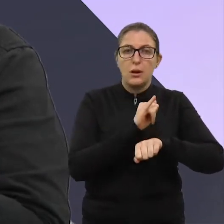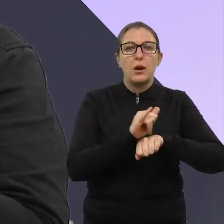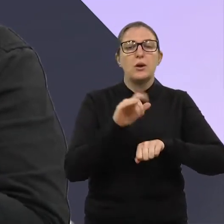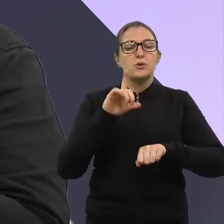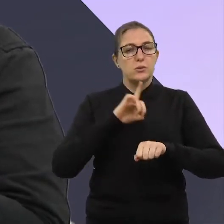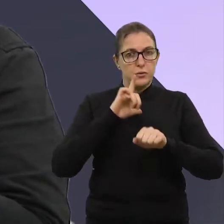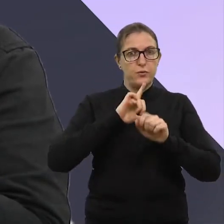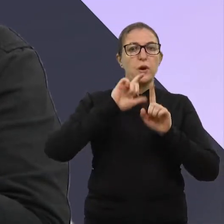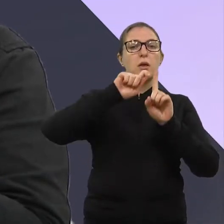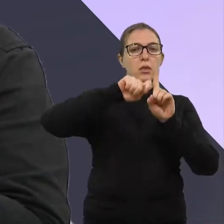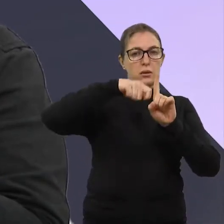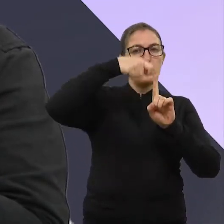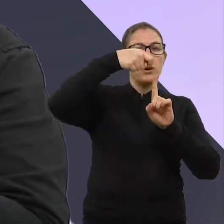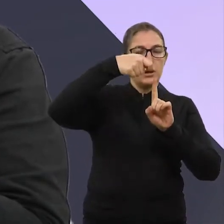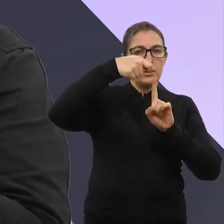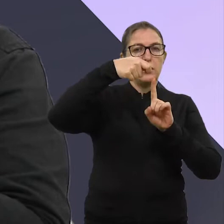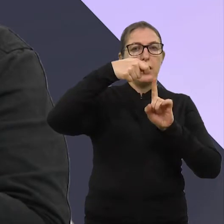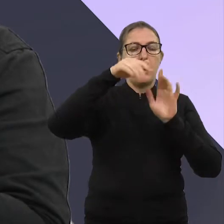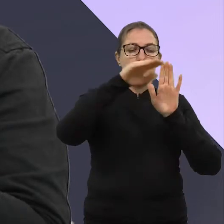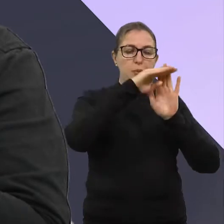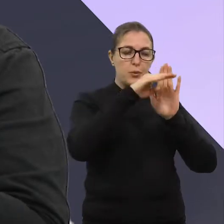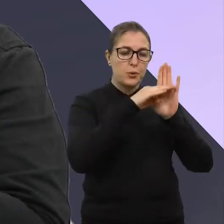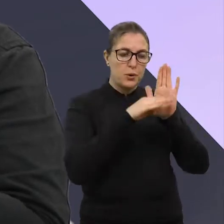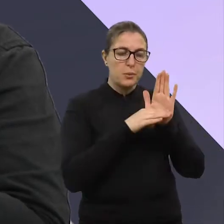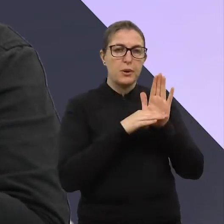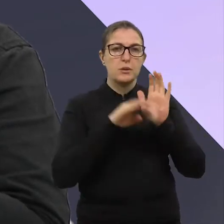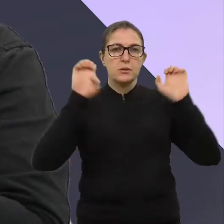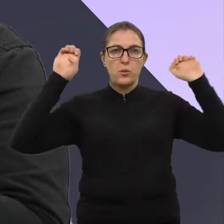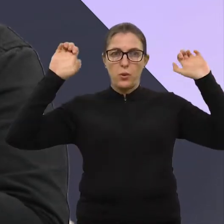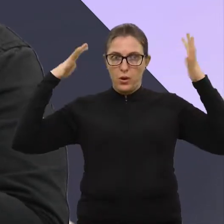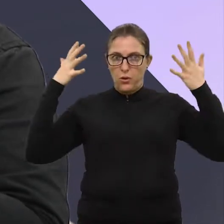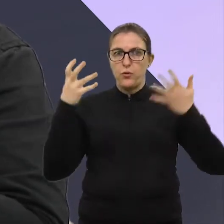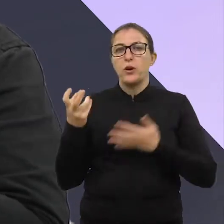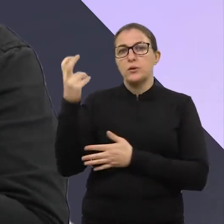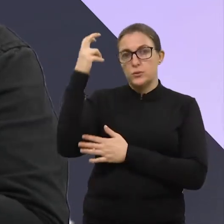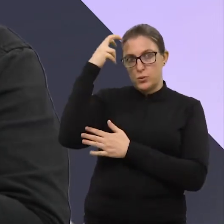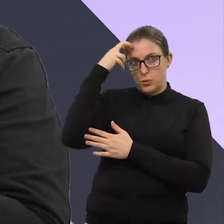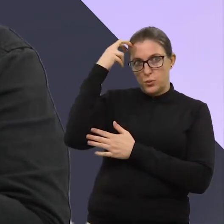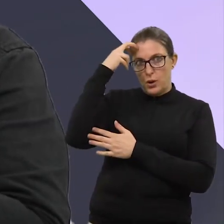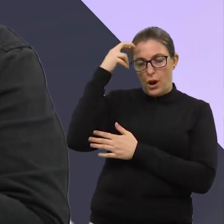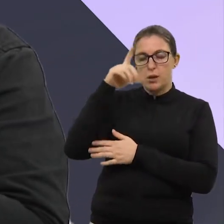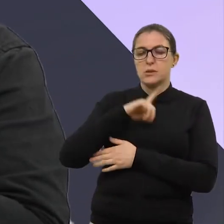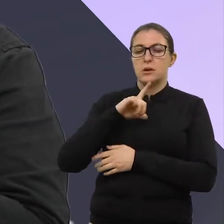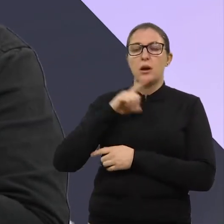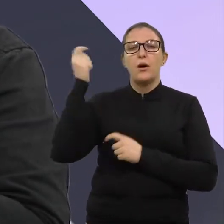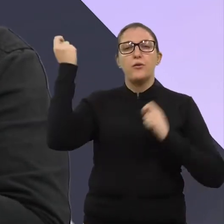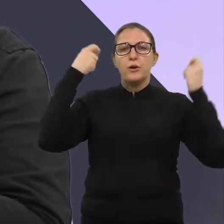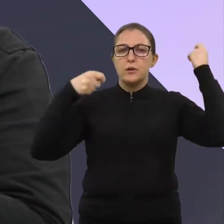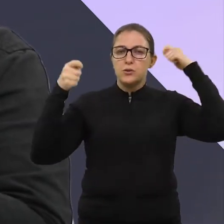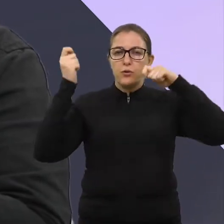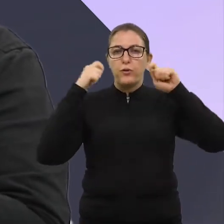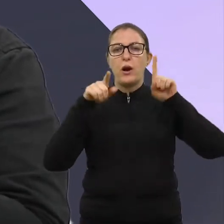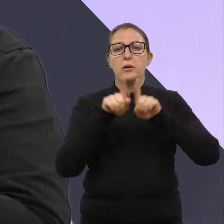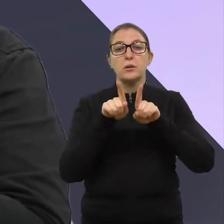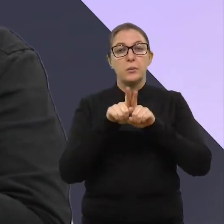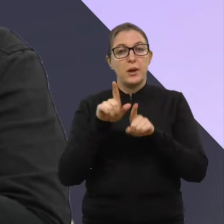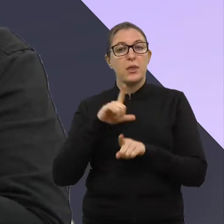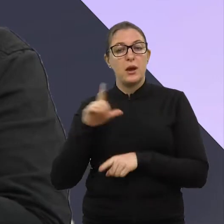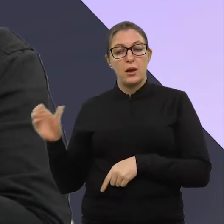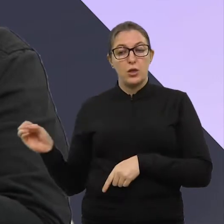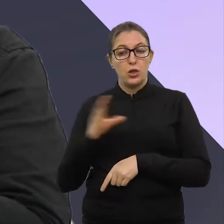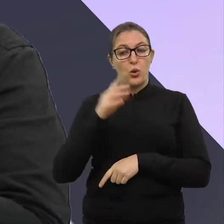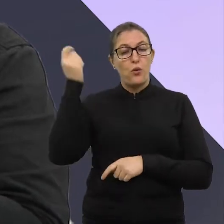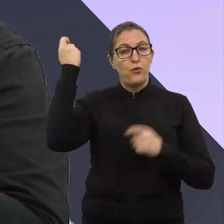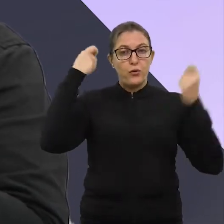o calendário 2021 da programação que está estabelecida, vamos fazer os festivais, vamos lançar um novo festival,